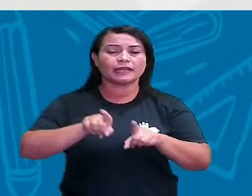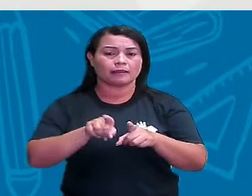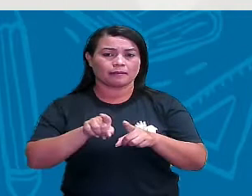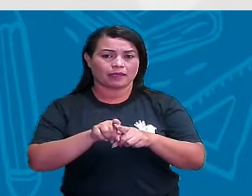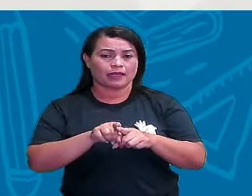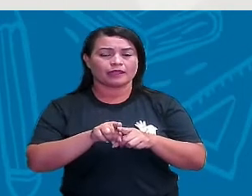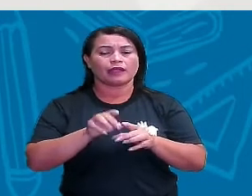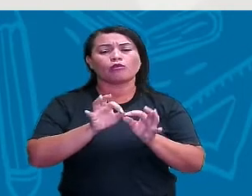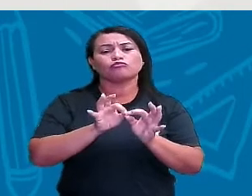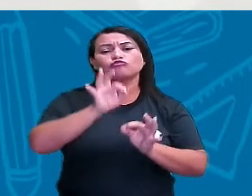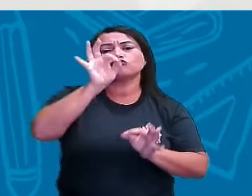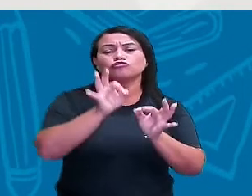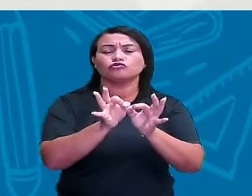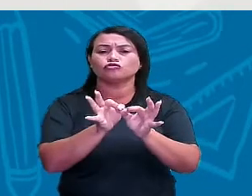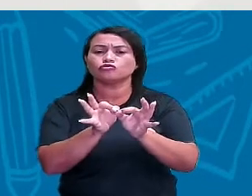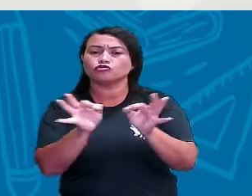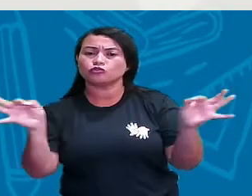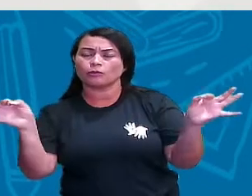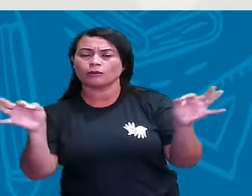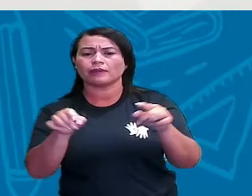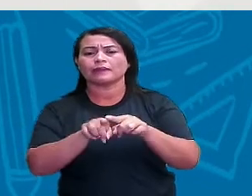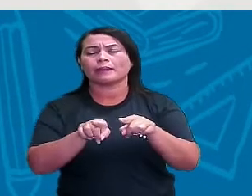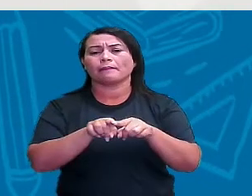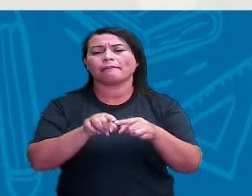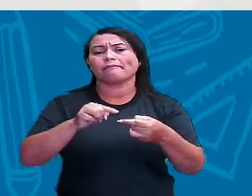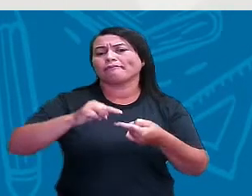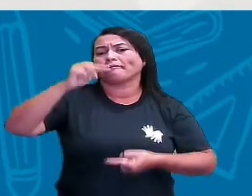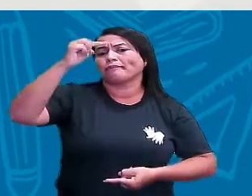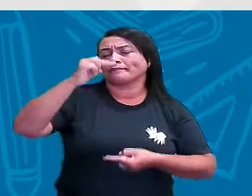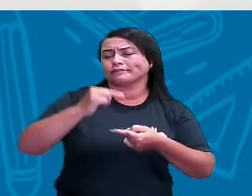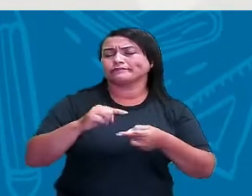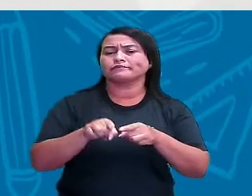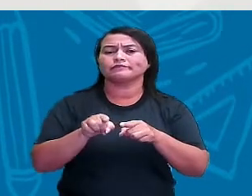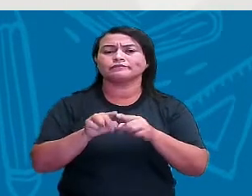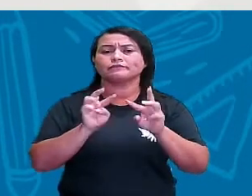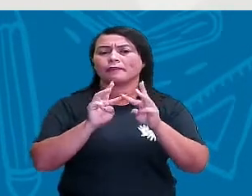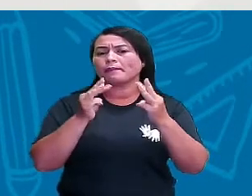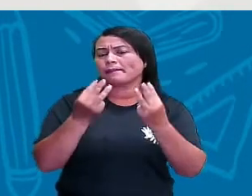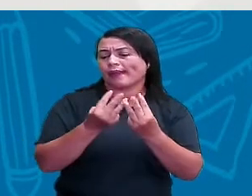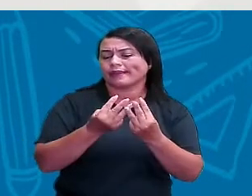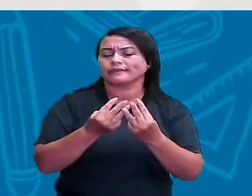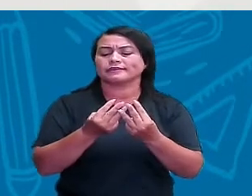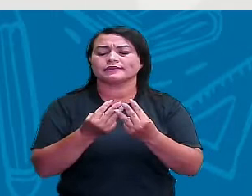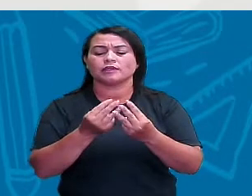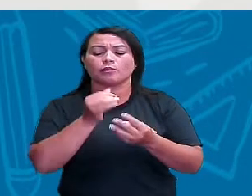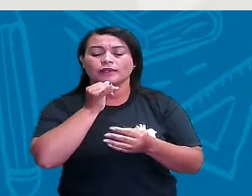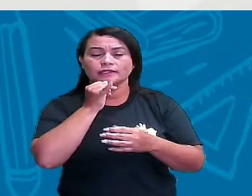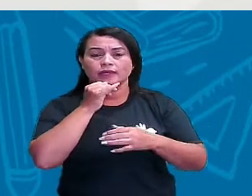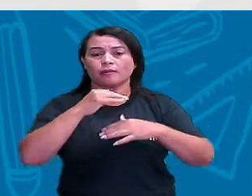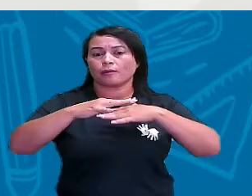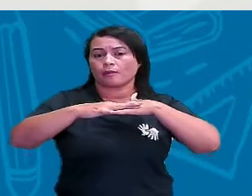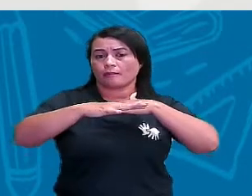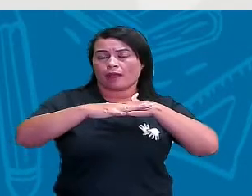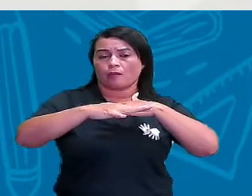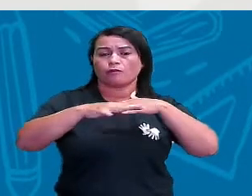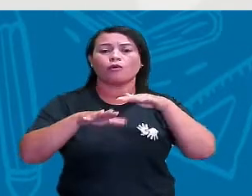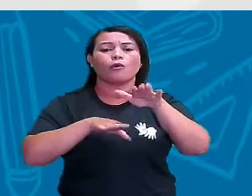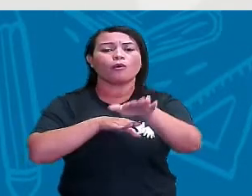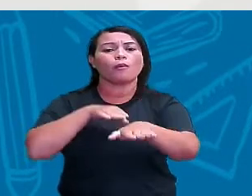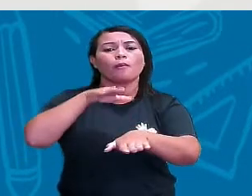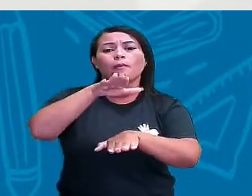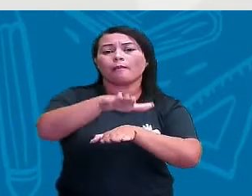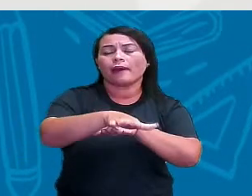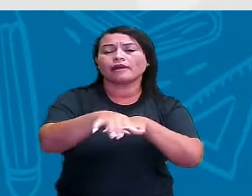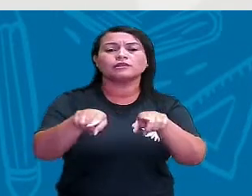de comprimento, capacidade em massas não convencionais. Por exemplo, o palmo, o passo